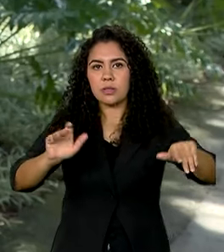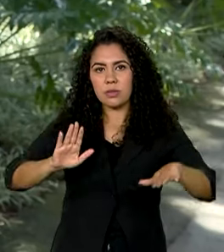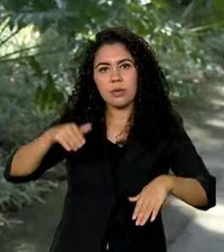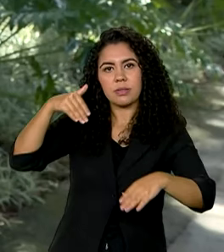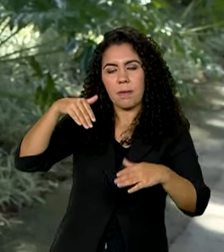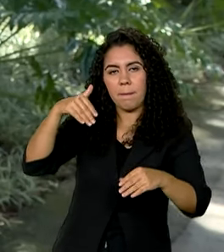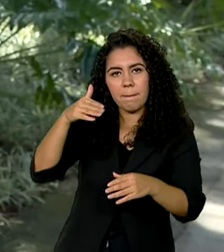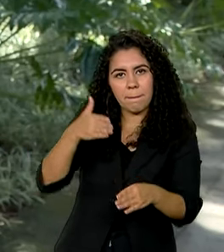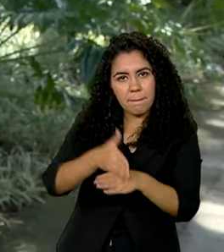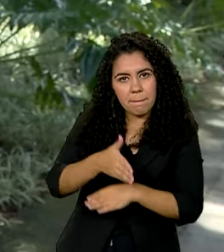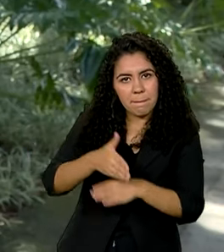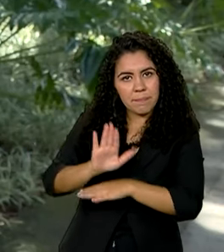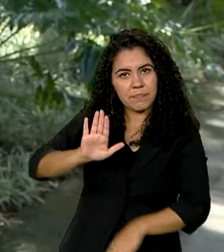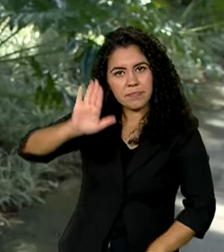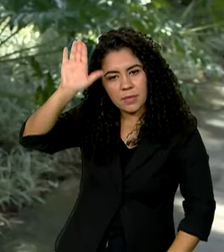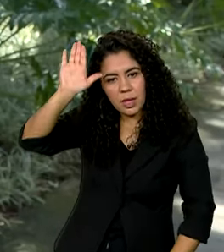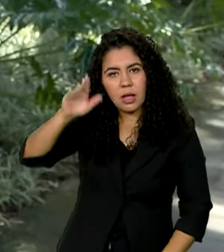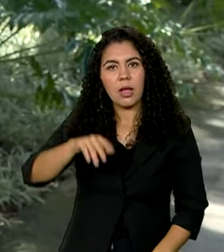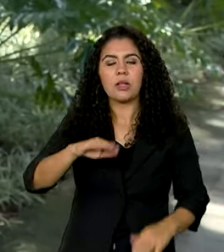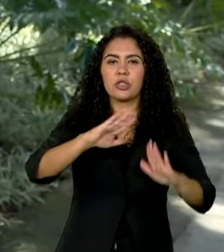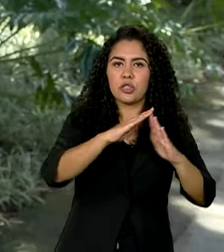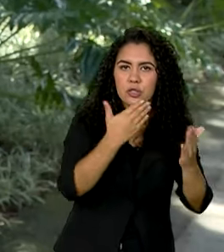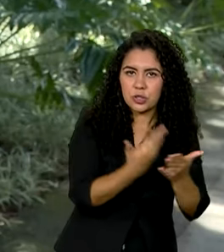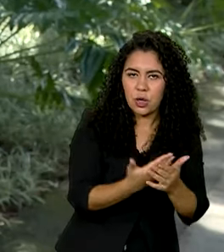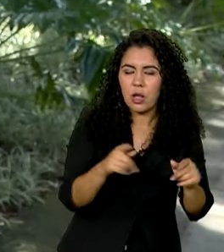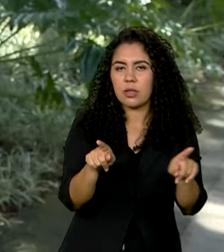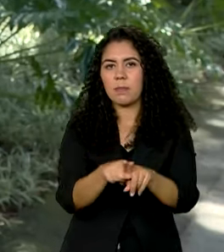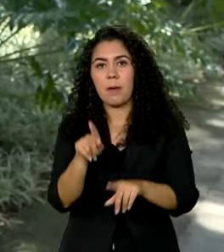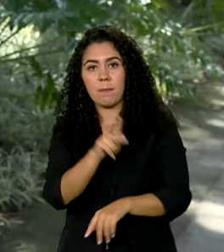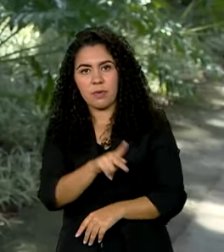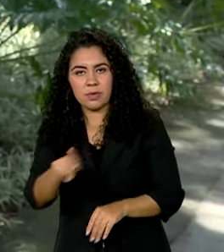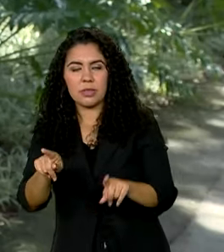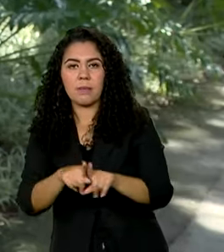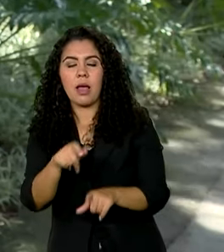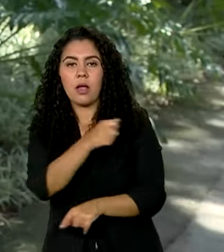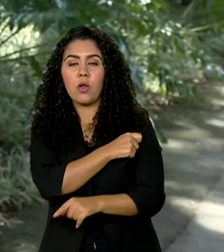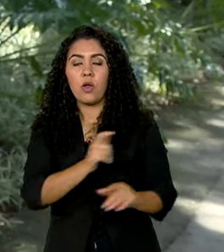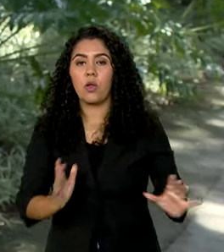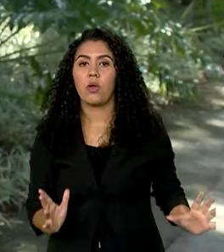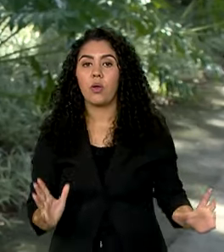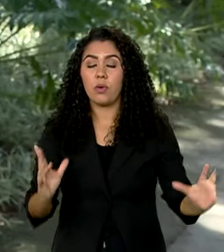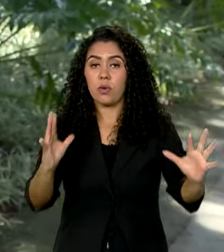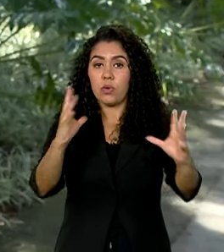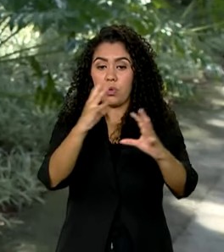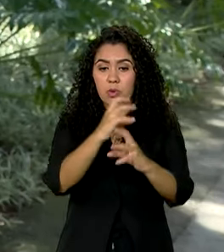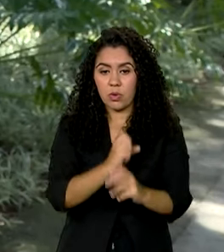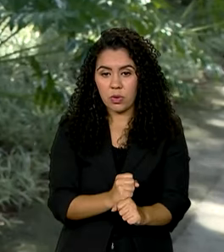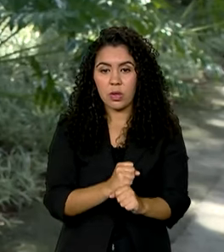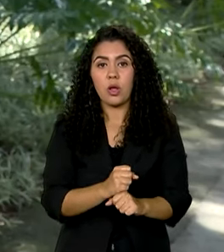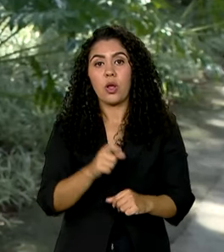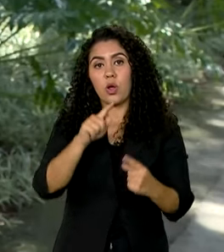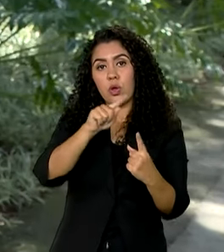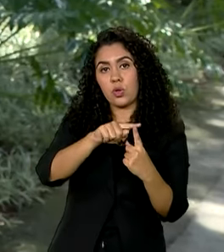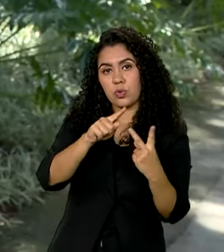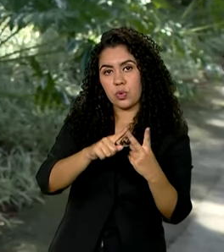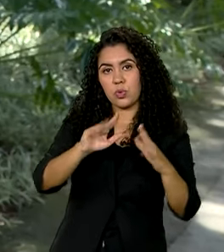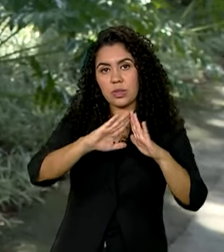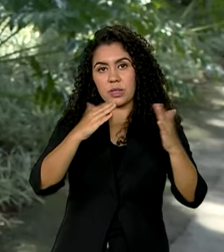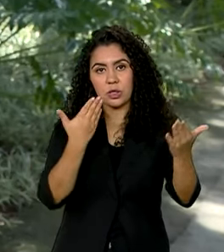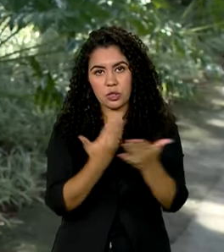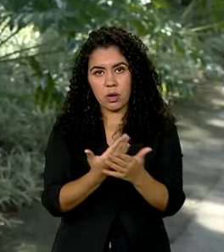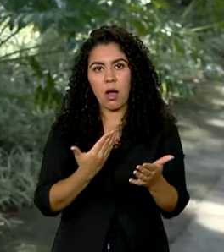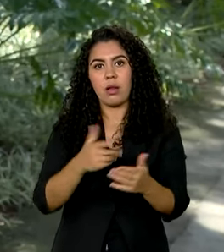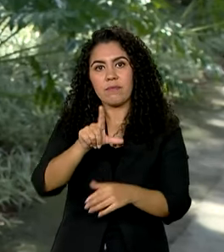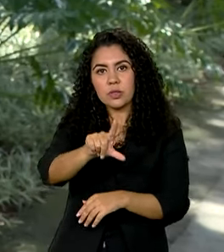escolas, professores e alunos. No total, serão contempladas duas escolas por estado,